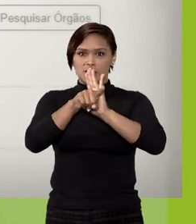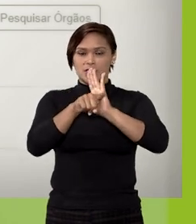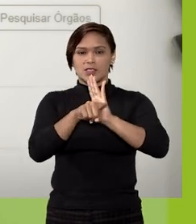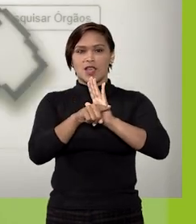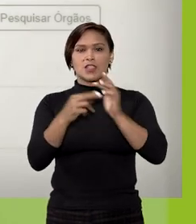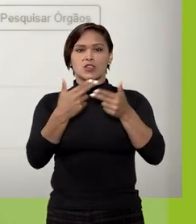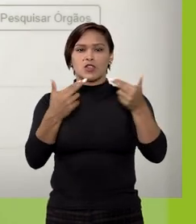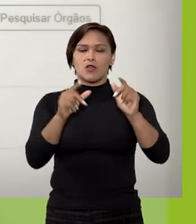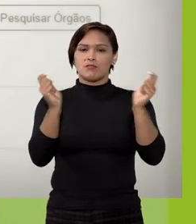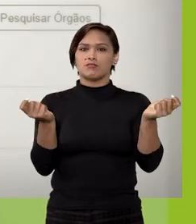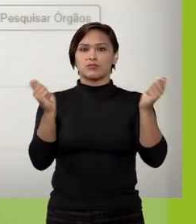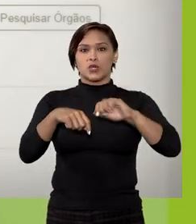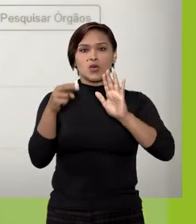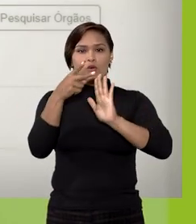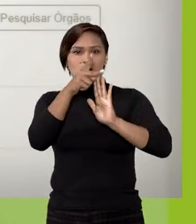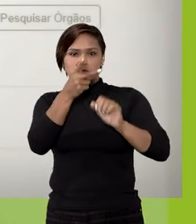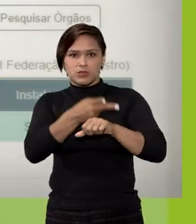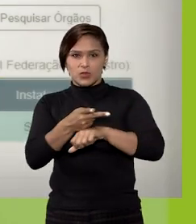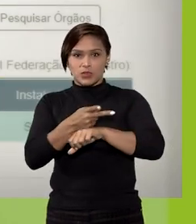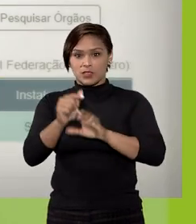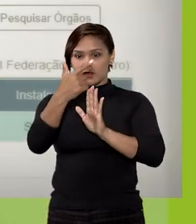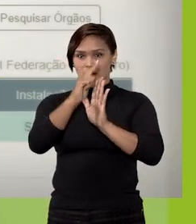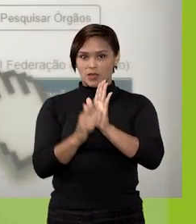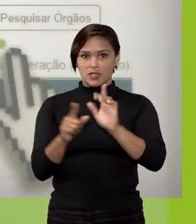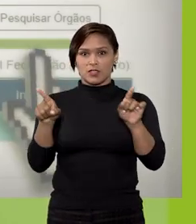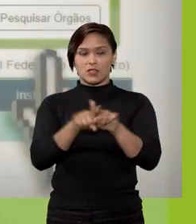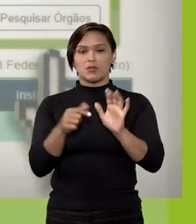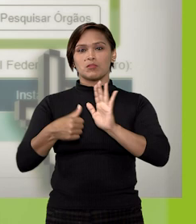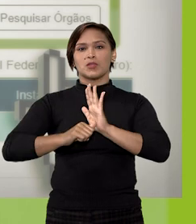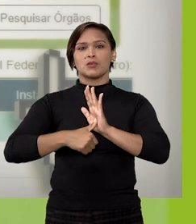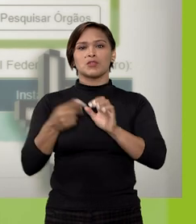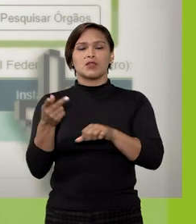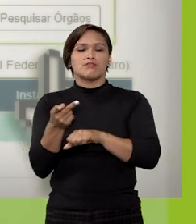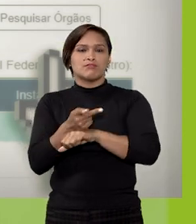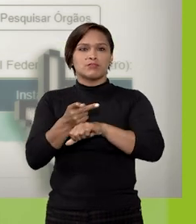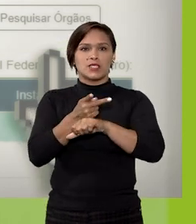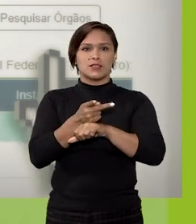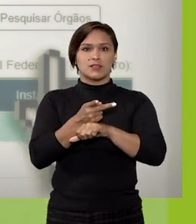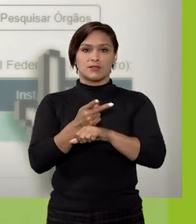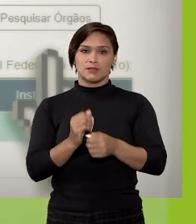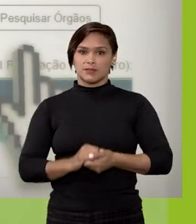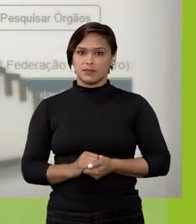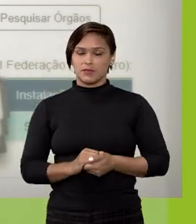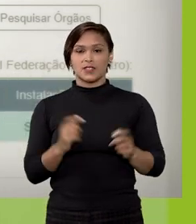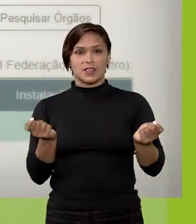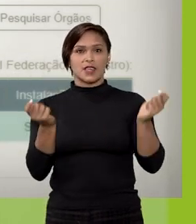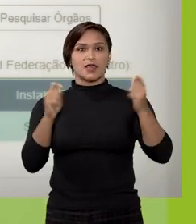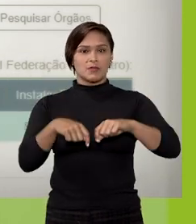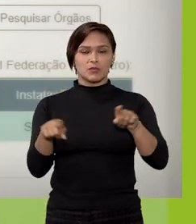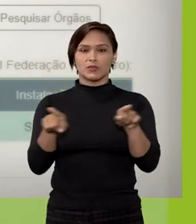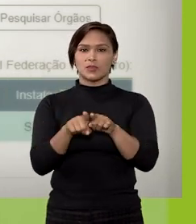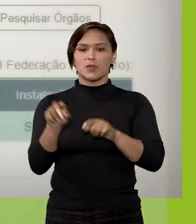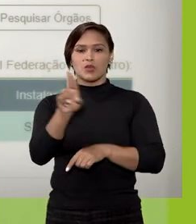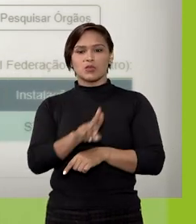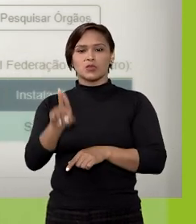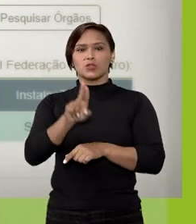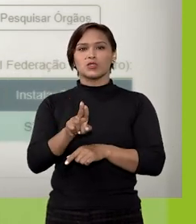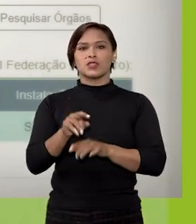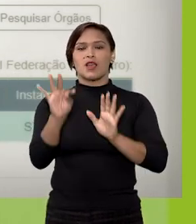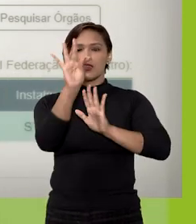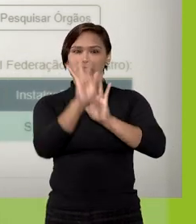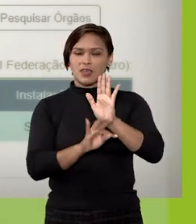instalações, você faz a busca em uma lista ou pelo botão Pesquisar órgãos. É possível ainda usar o campo